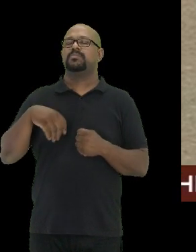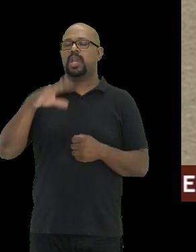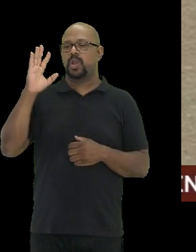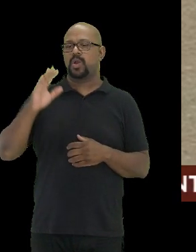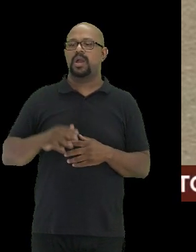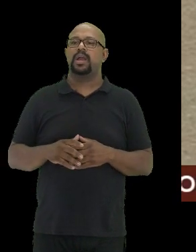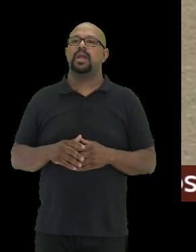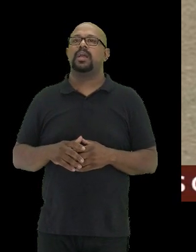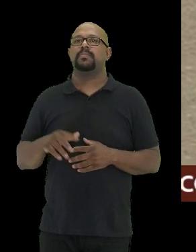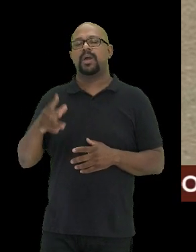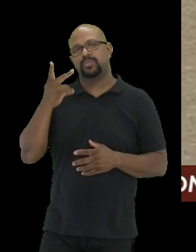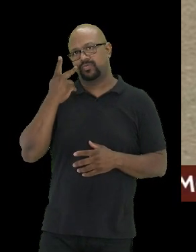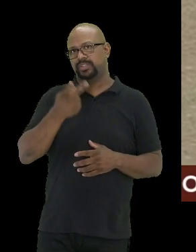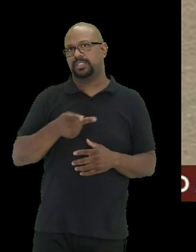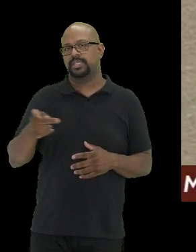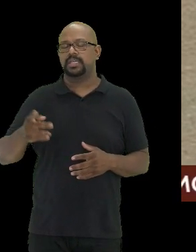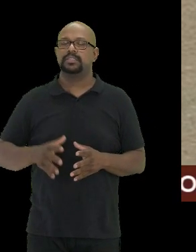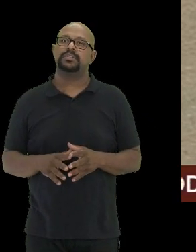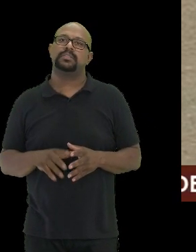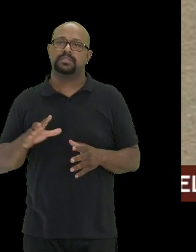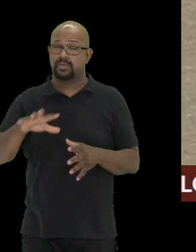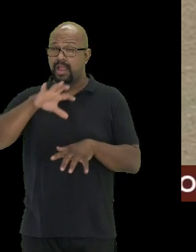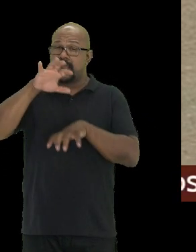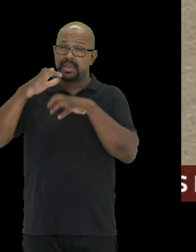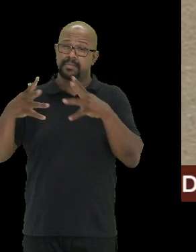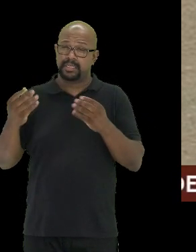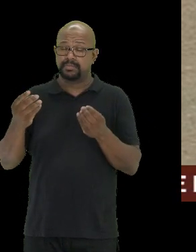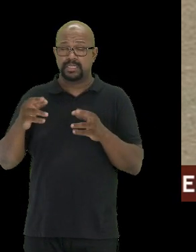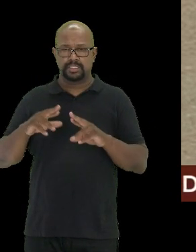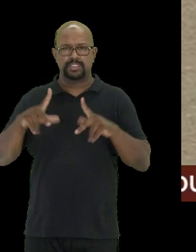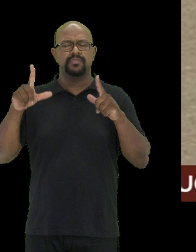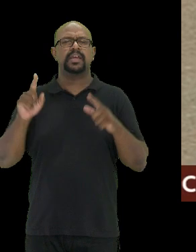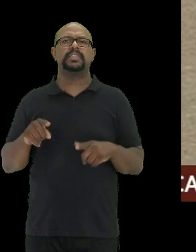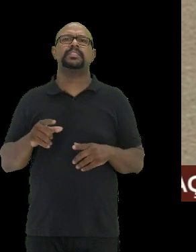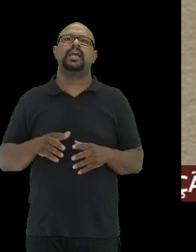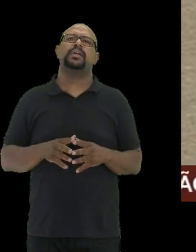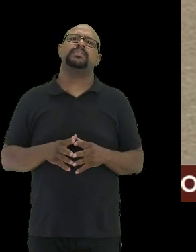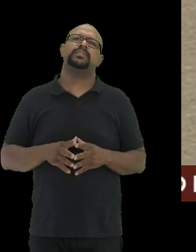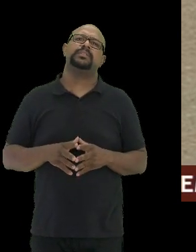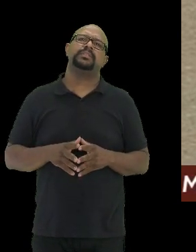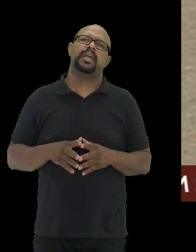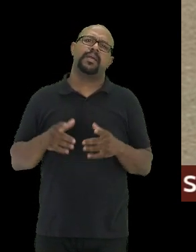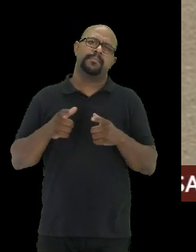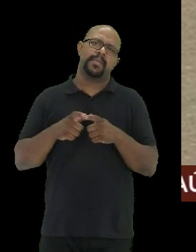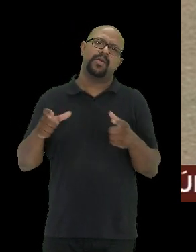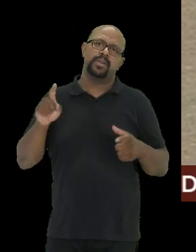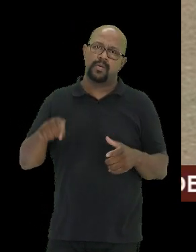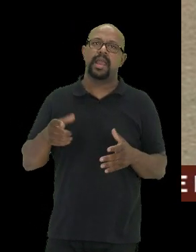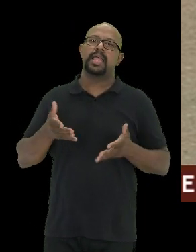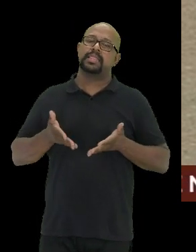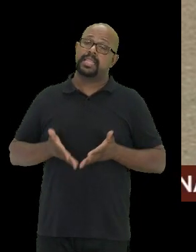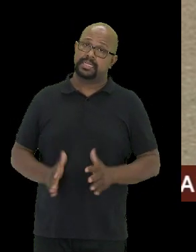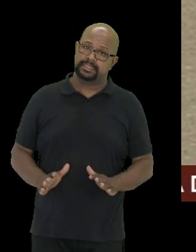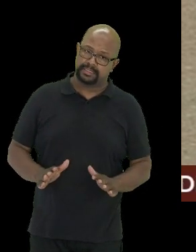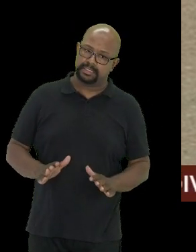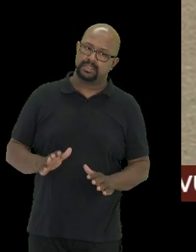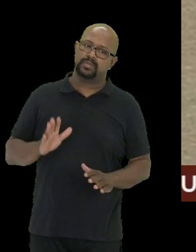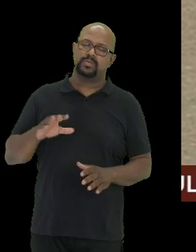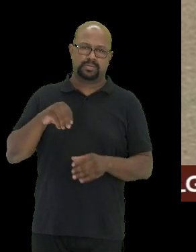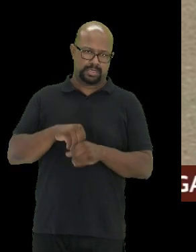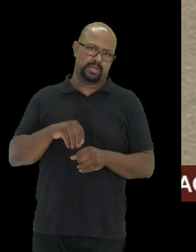os visitantes. São animais também bem diferenciados, a maioria ou é nascida em